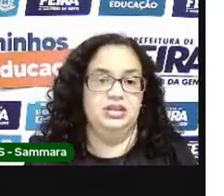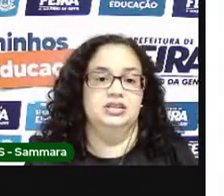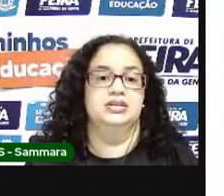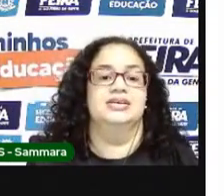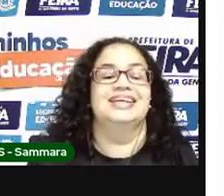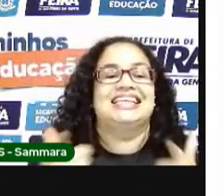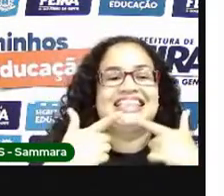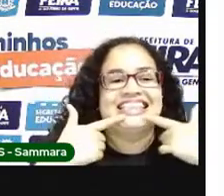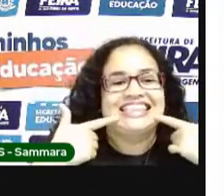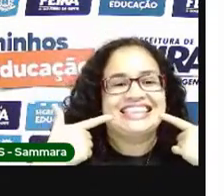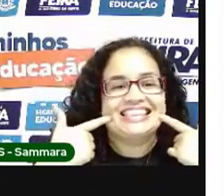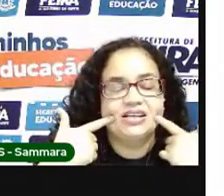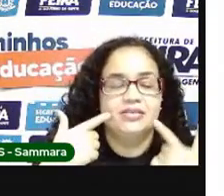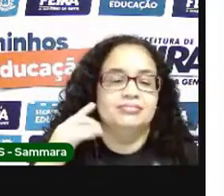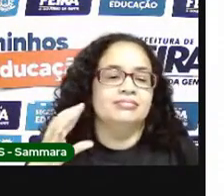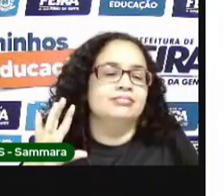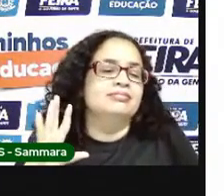feliz,